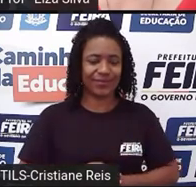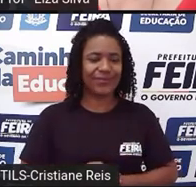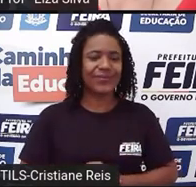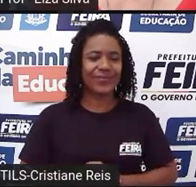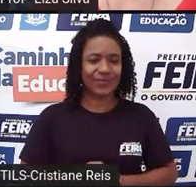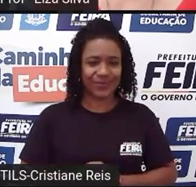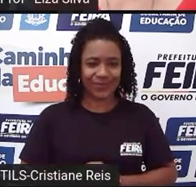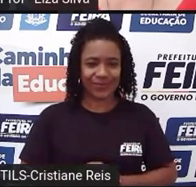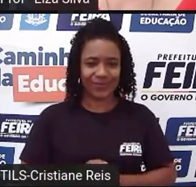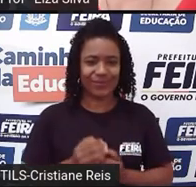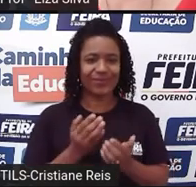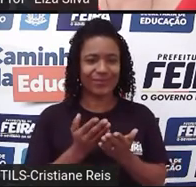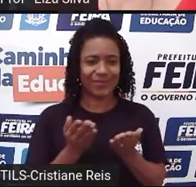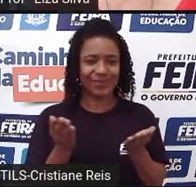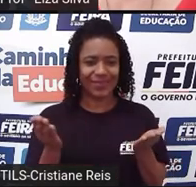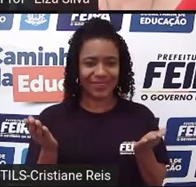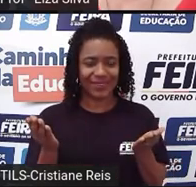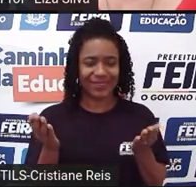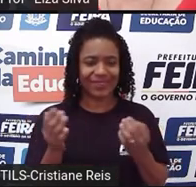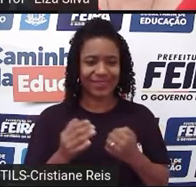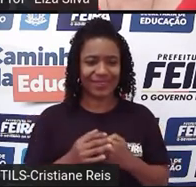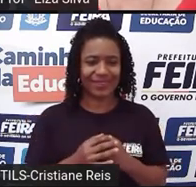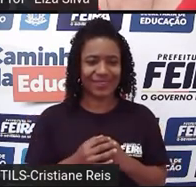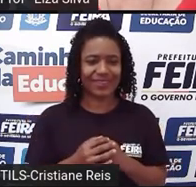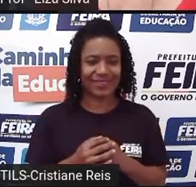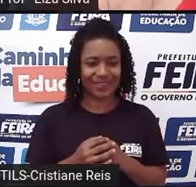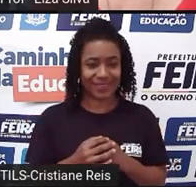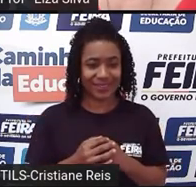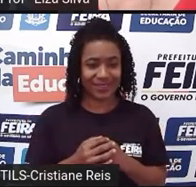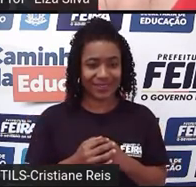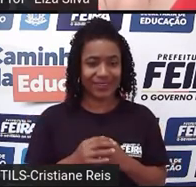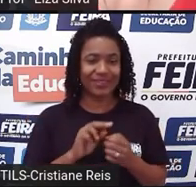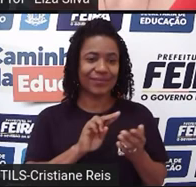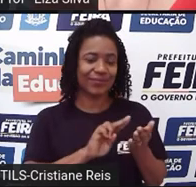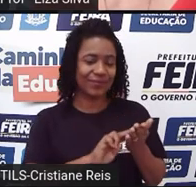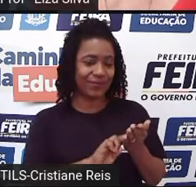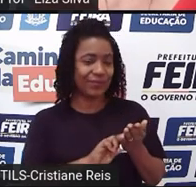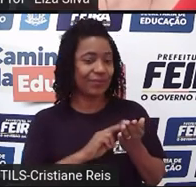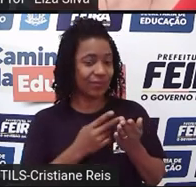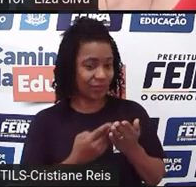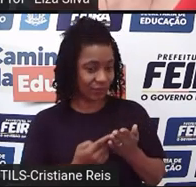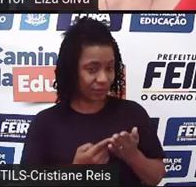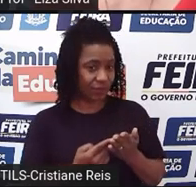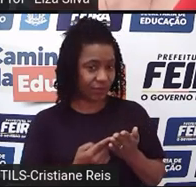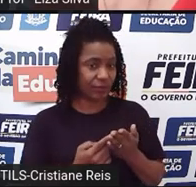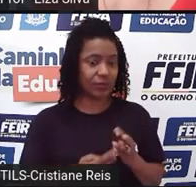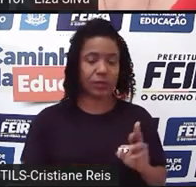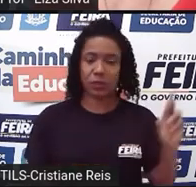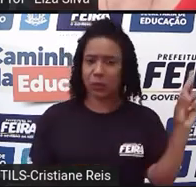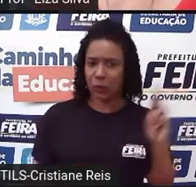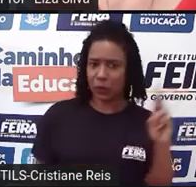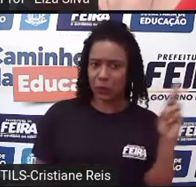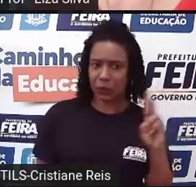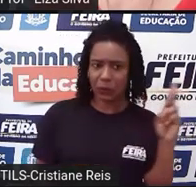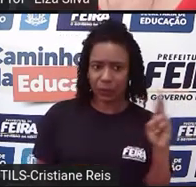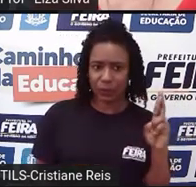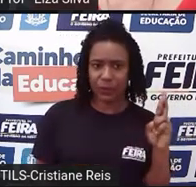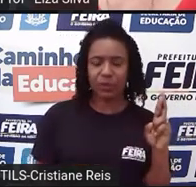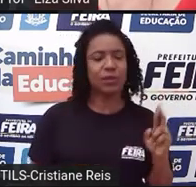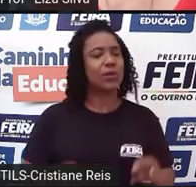their marriage when you get it to Italy Romeu e Julieta, né? Eles